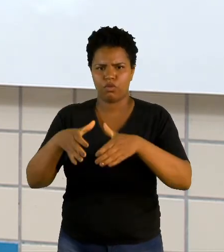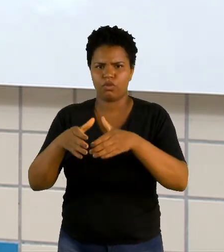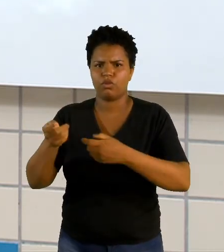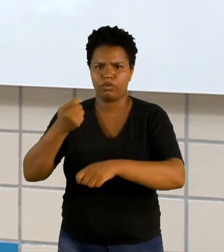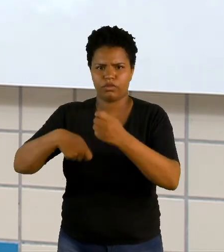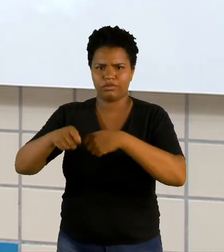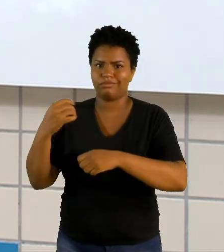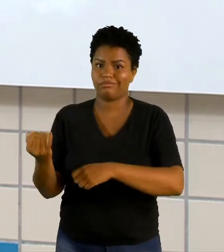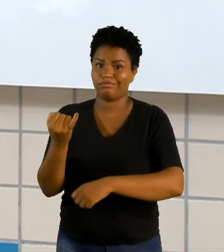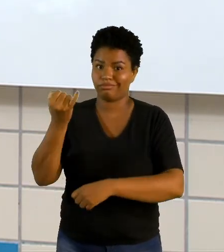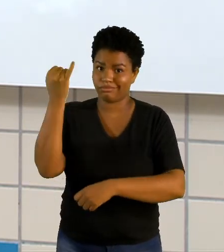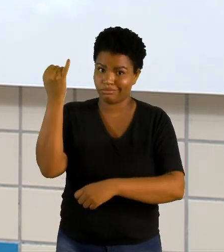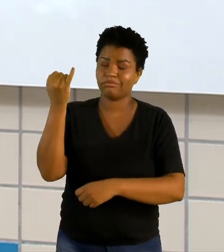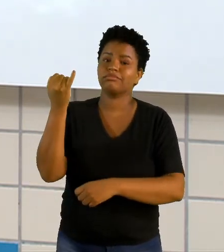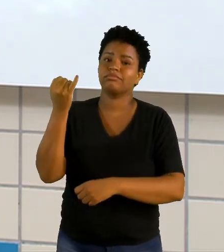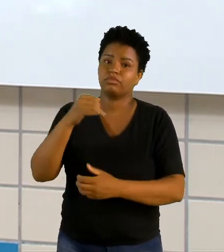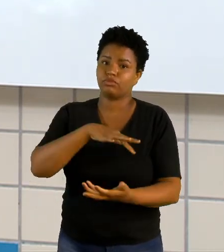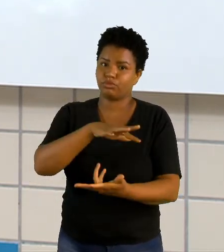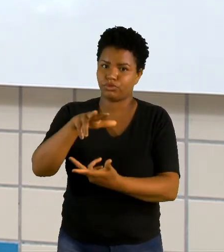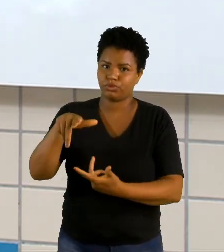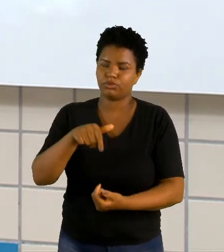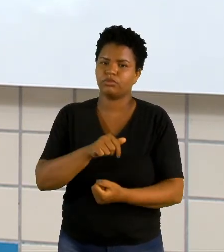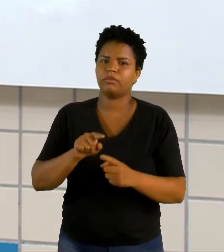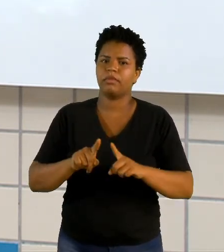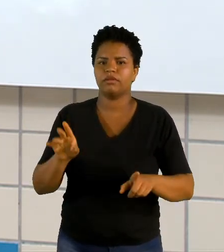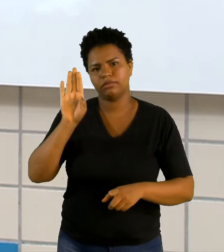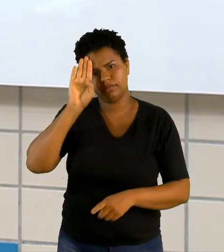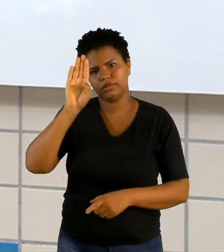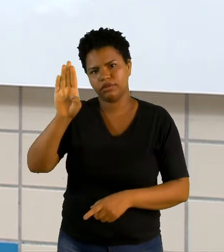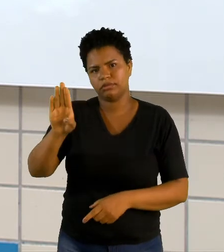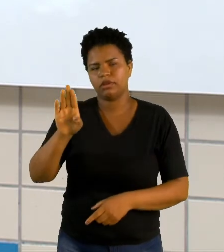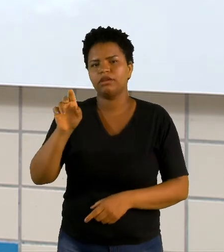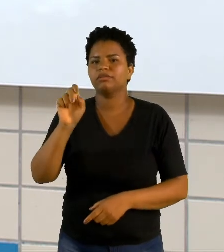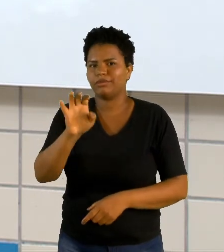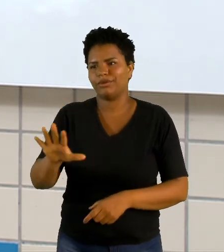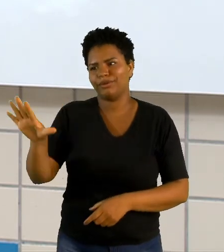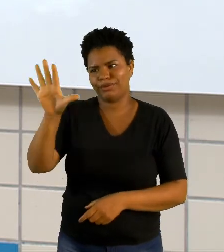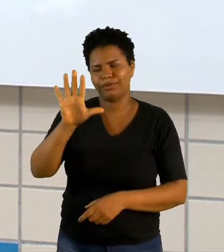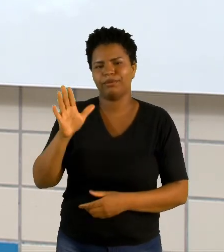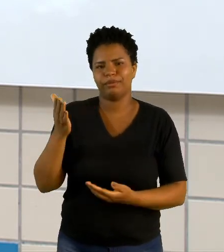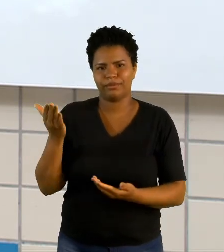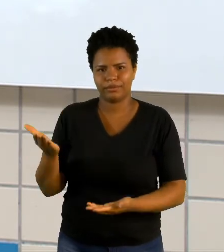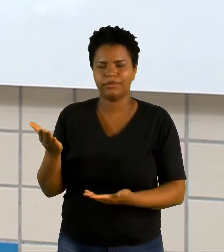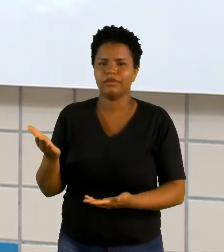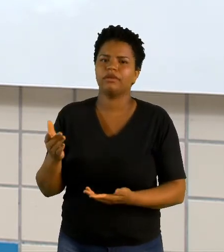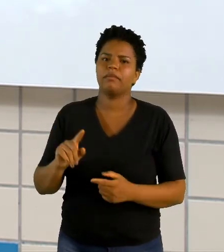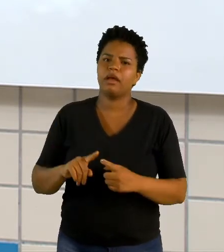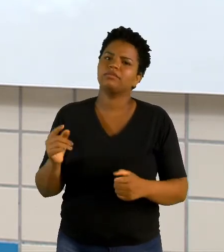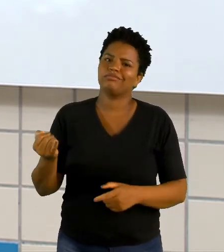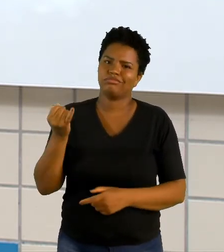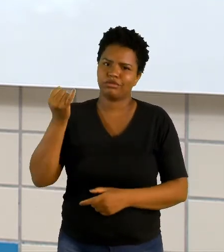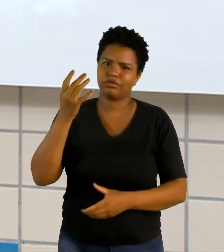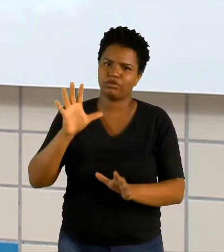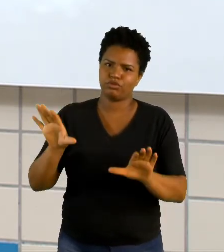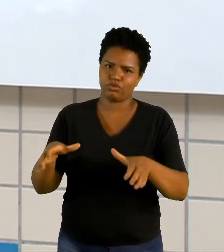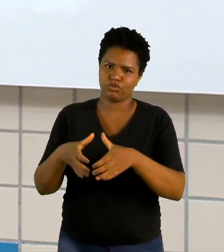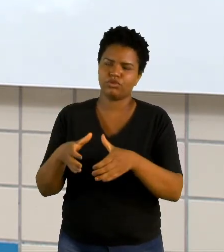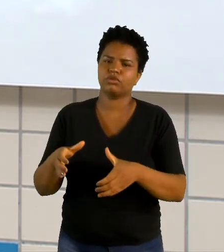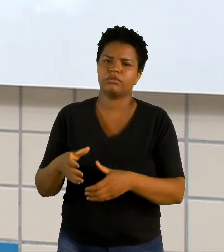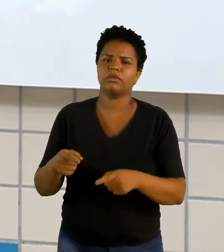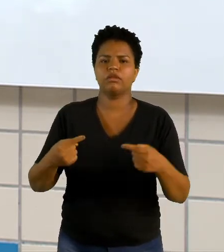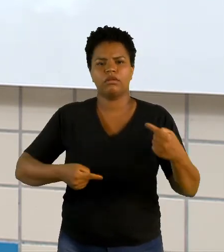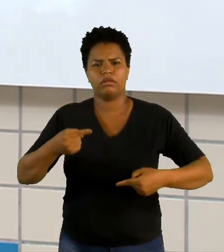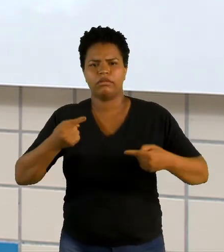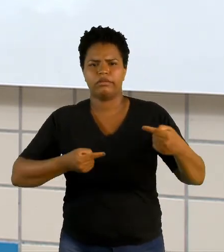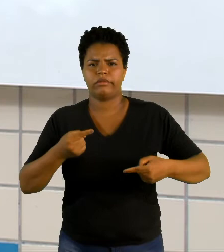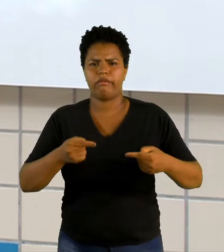importantíssimo no mundo, mas principalmente para os europeus, mas é um bloco muito importante. Sobre os conflitos, é